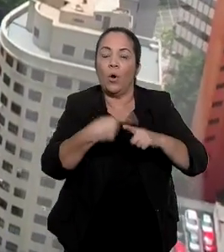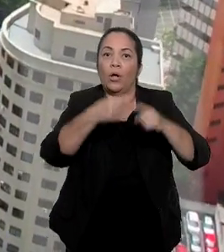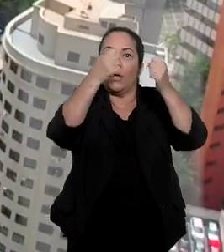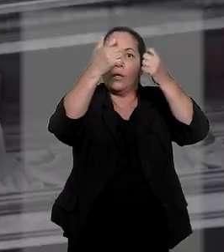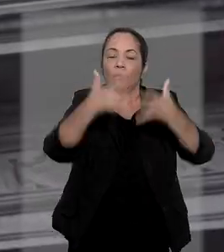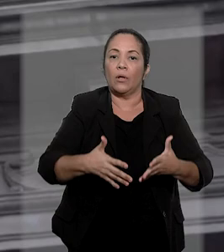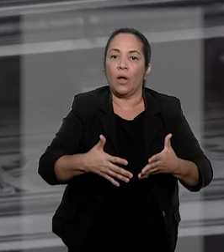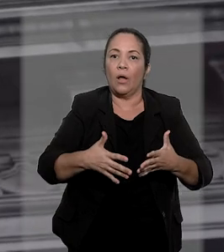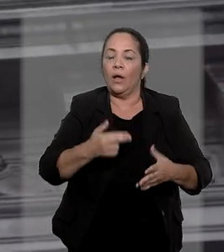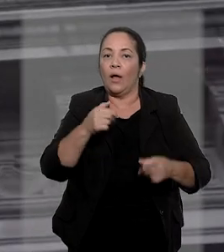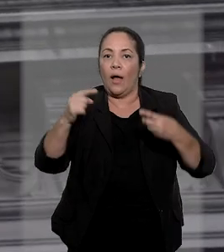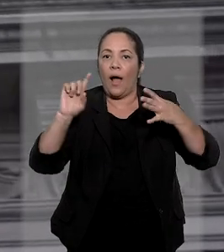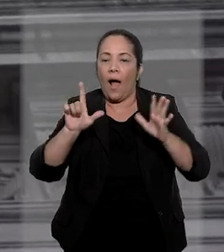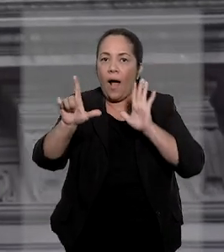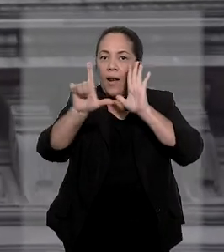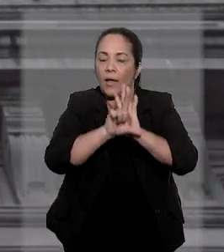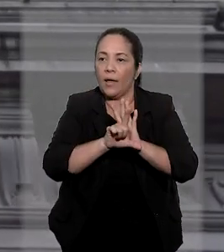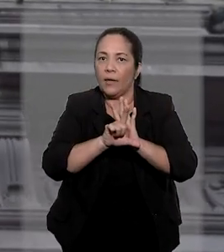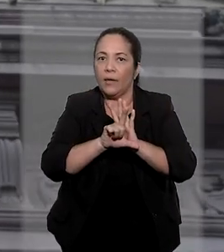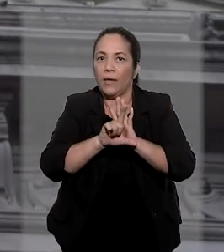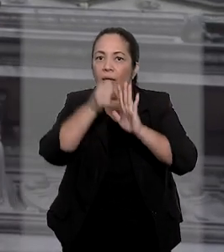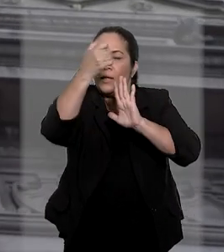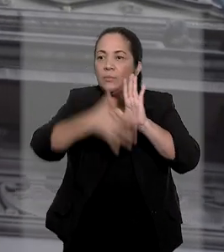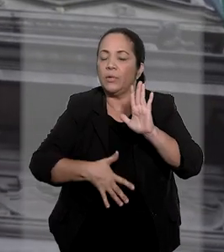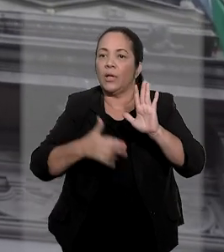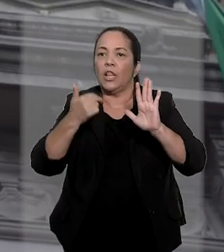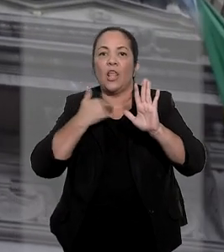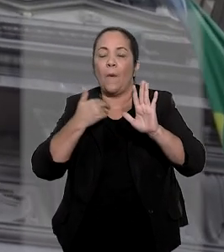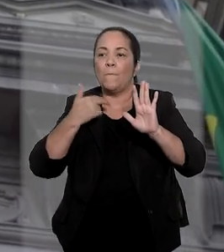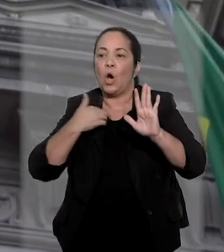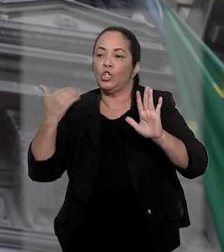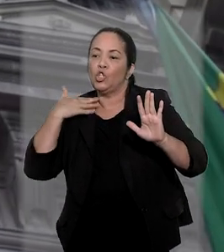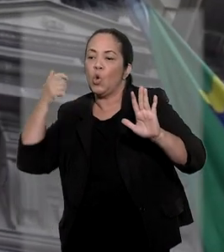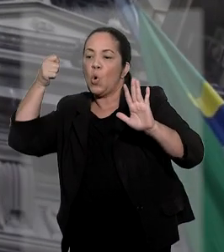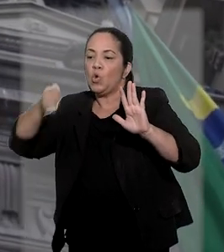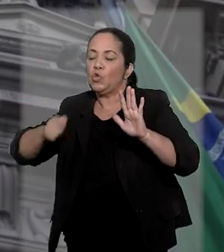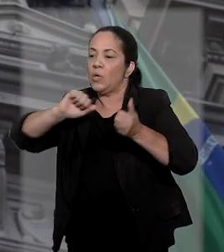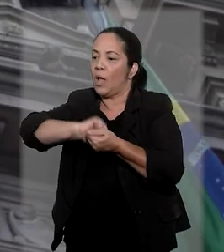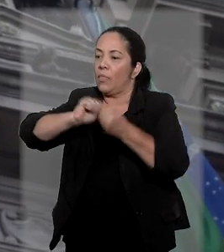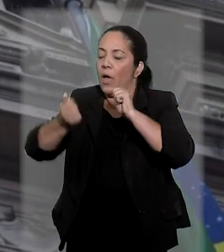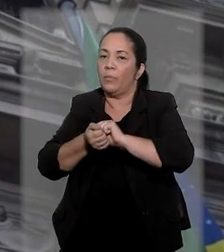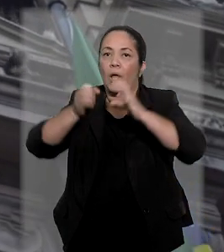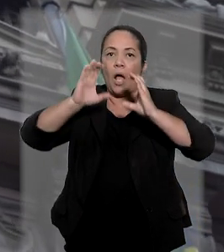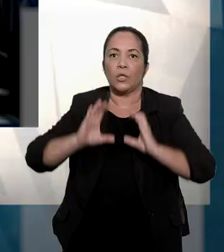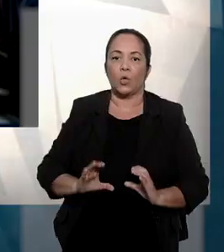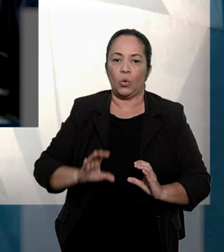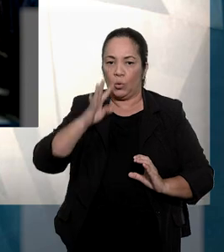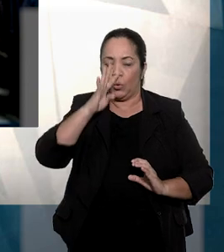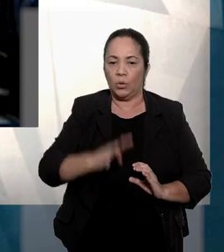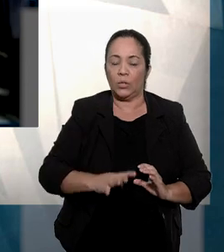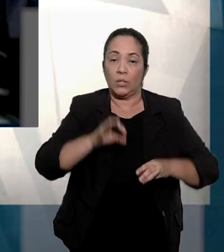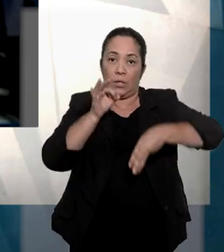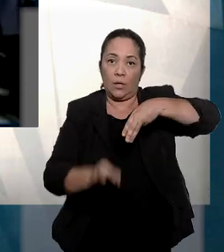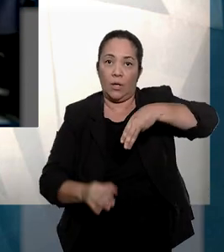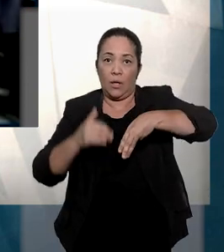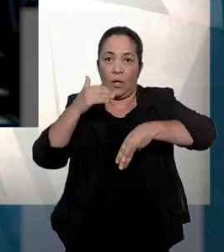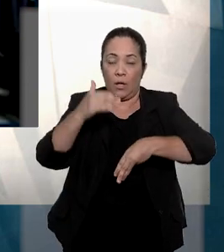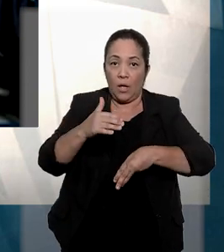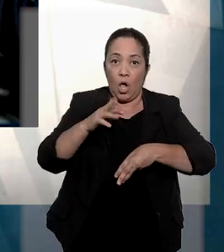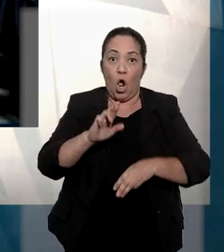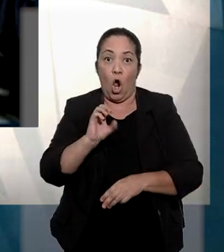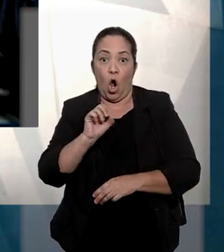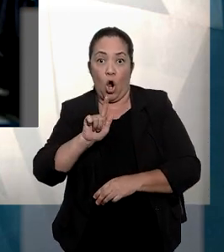nessa fase, seria vedado por lei ao magistrado ajustar as condutas descritas na denúncia. No STJ, o ministro